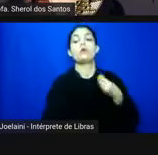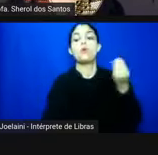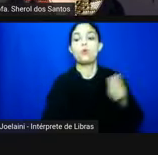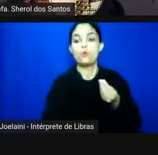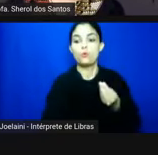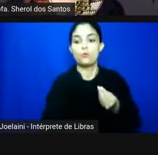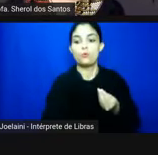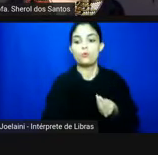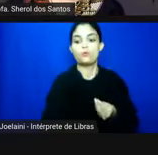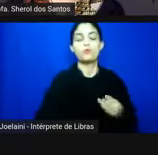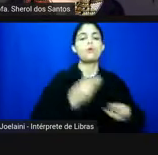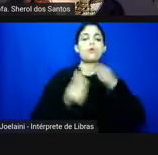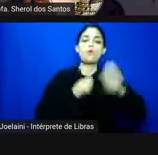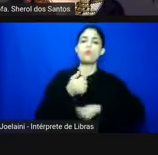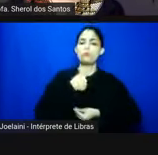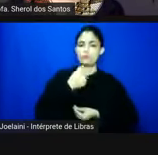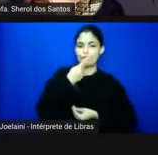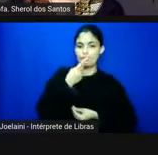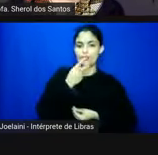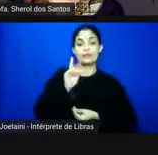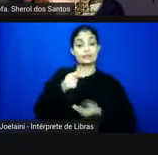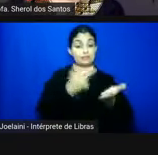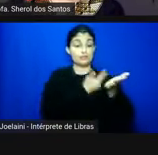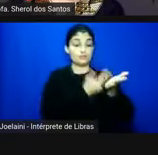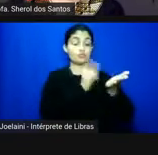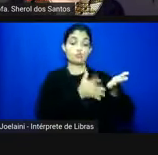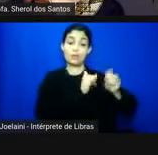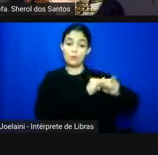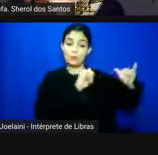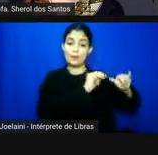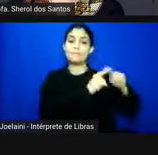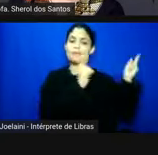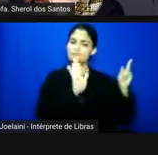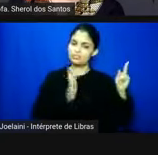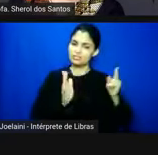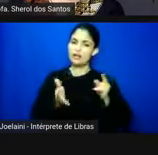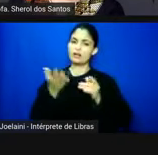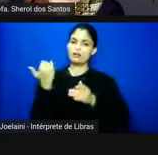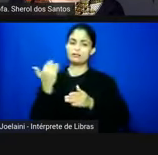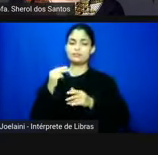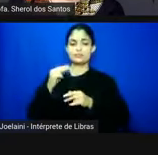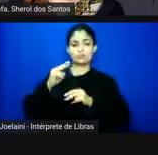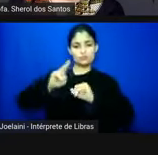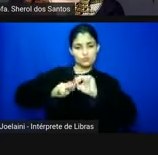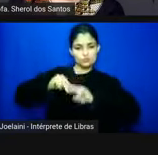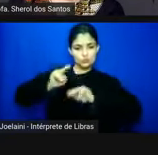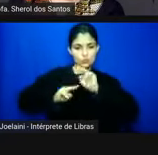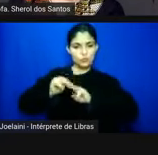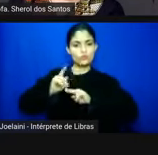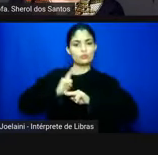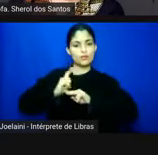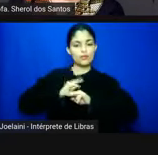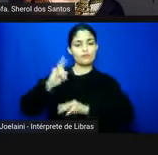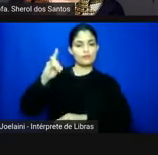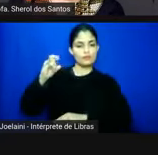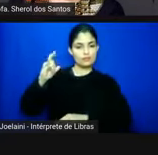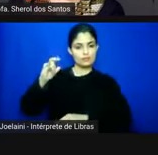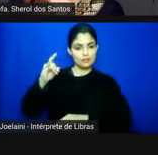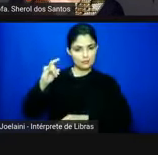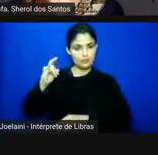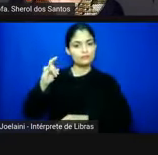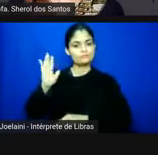lançado de forma individual em junho desse ano em uma live no nosso Instagram, arrobajepofsn,